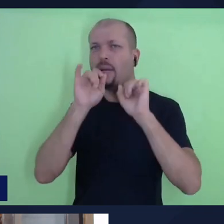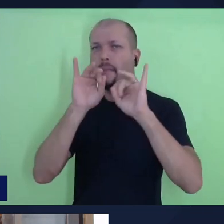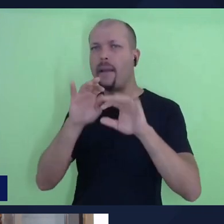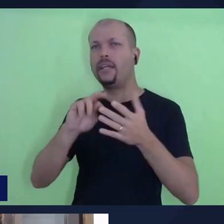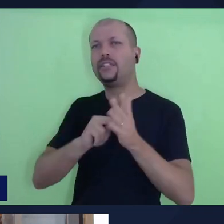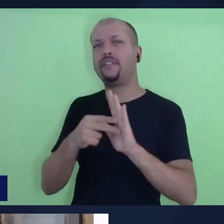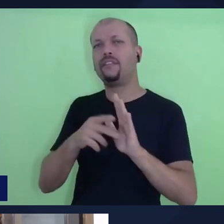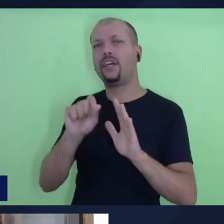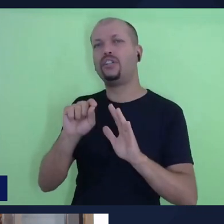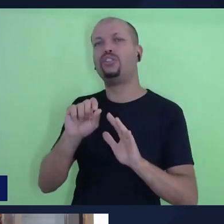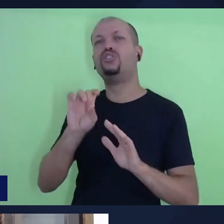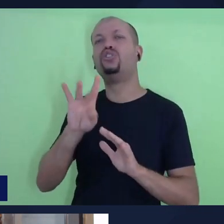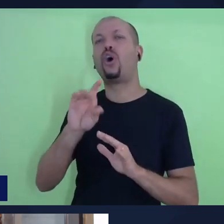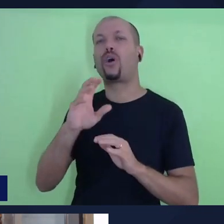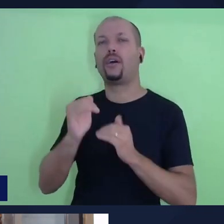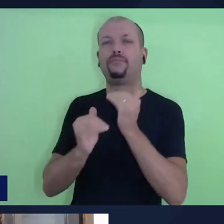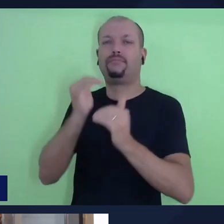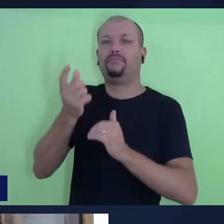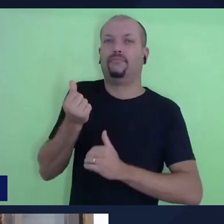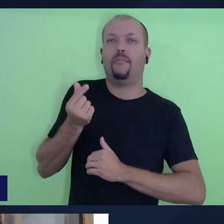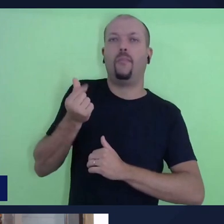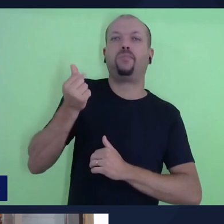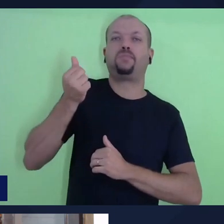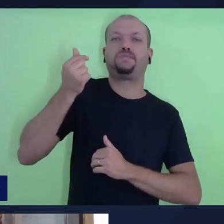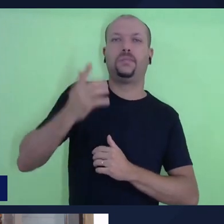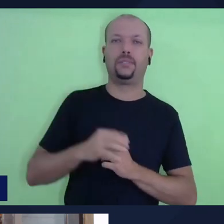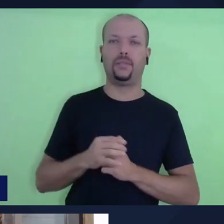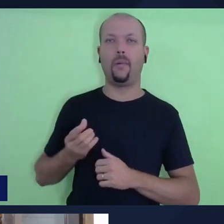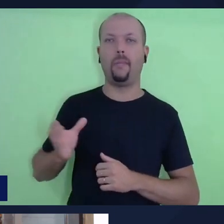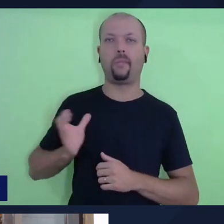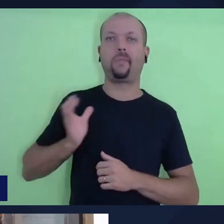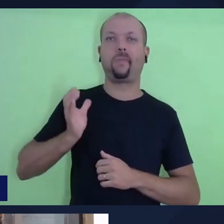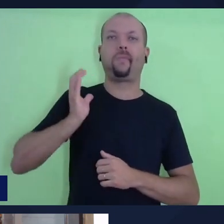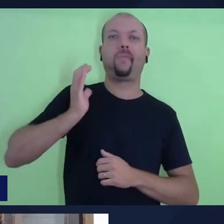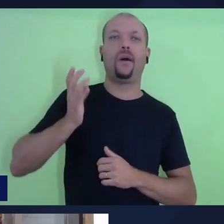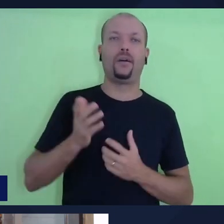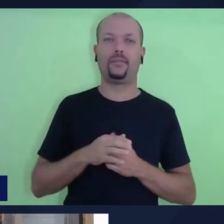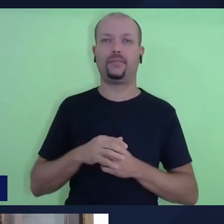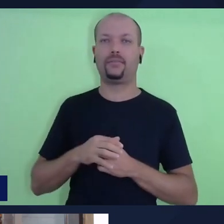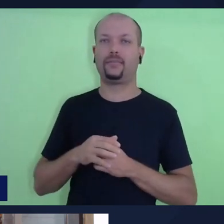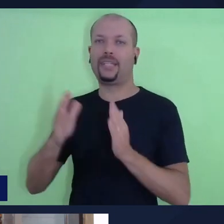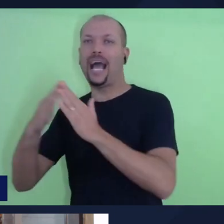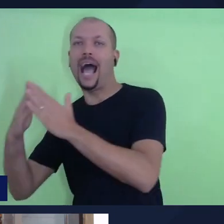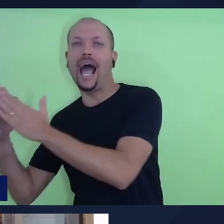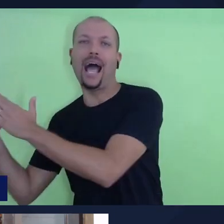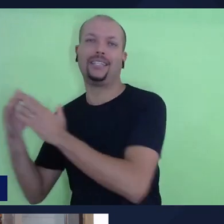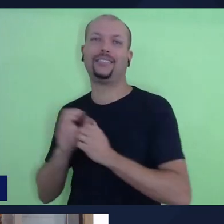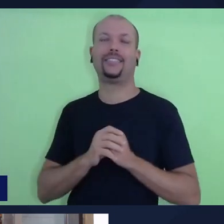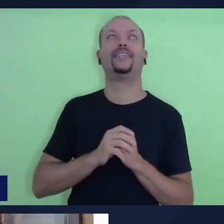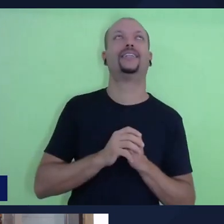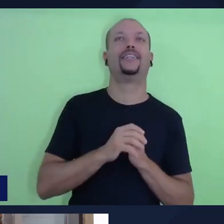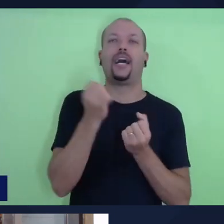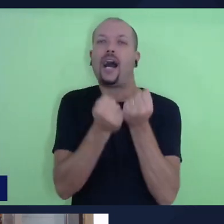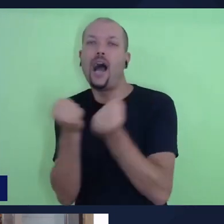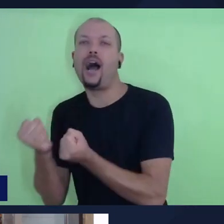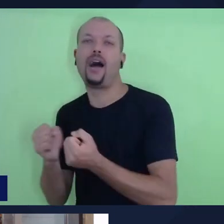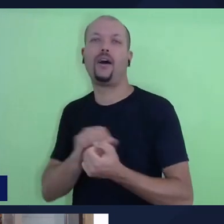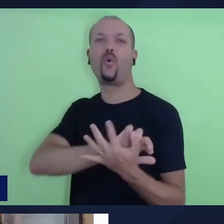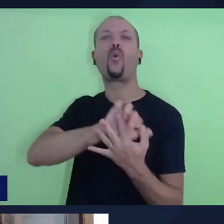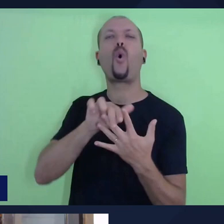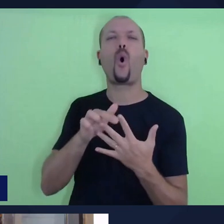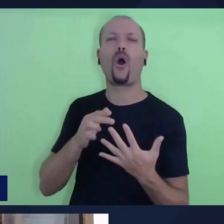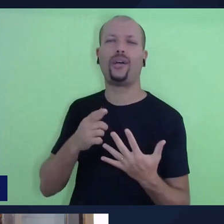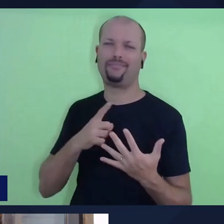só a prosperidade, é acumular mais bens, é acumular mais